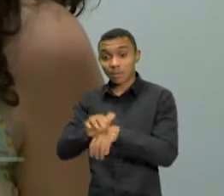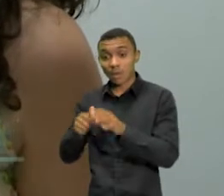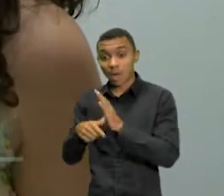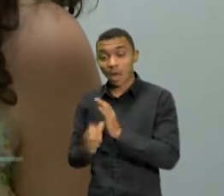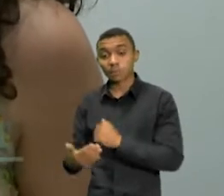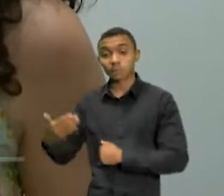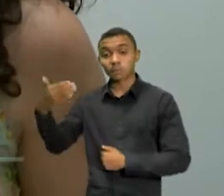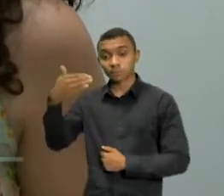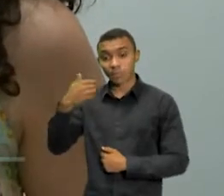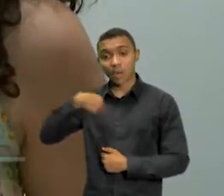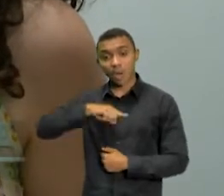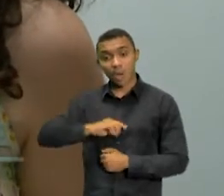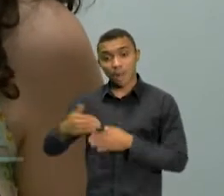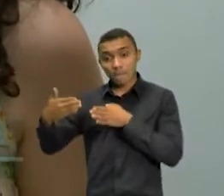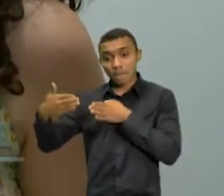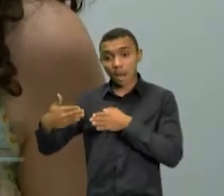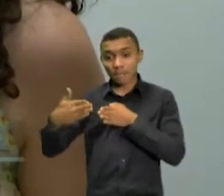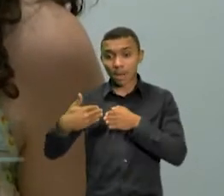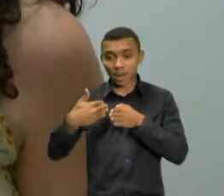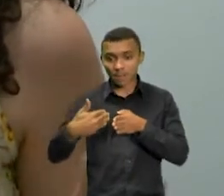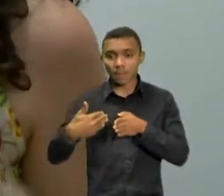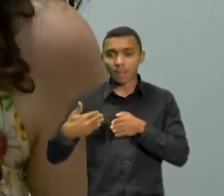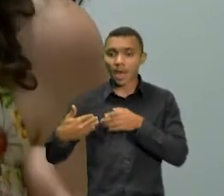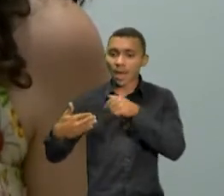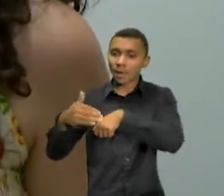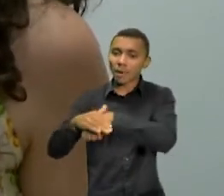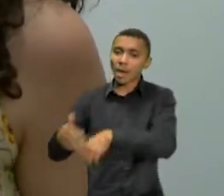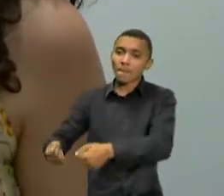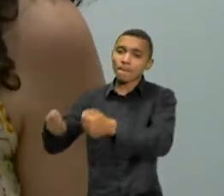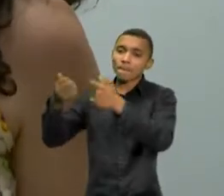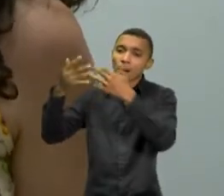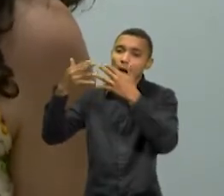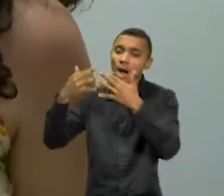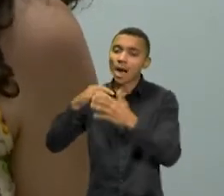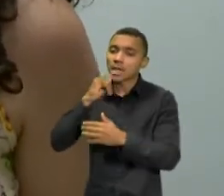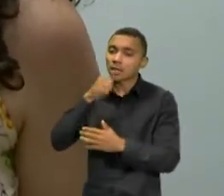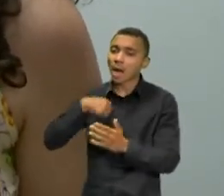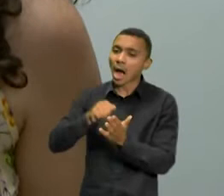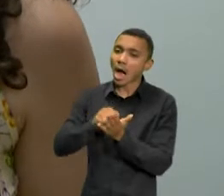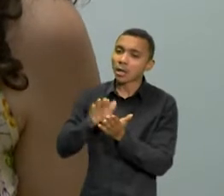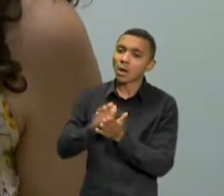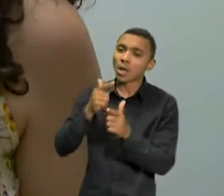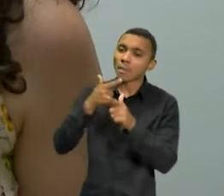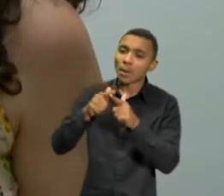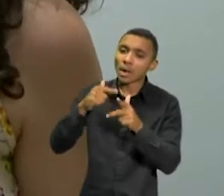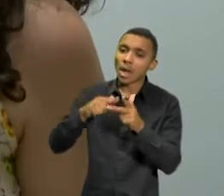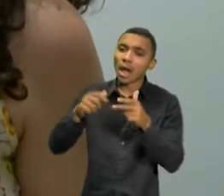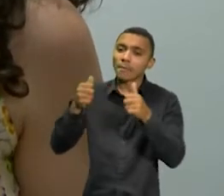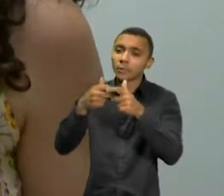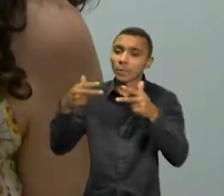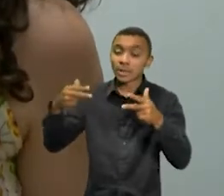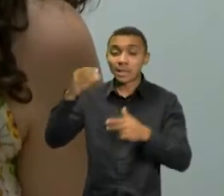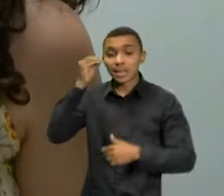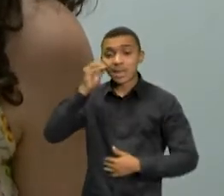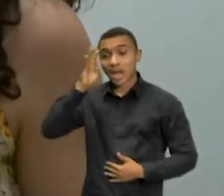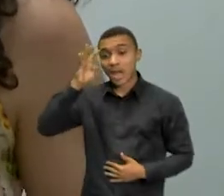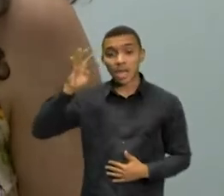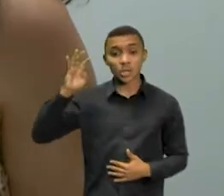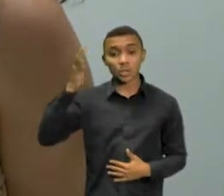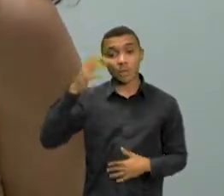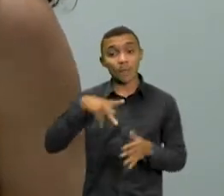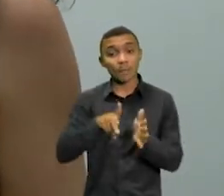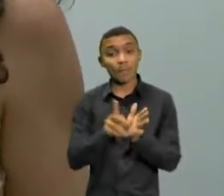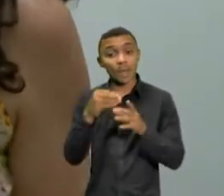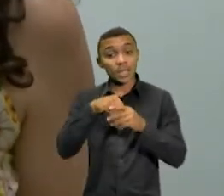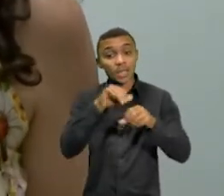atendimentos, compreende esse processo, qual o problema, qual o conflito e tenta pensar saídas estratégicas,